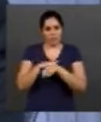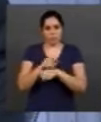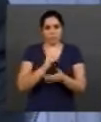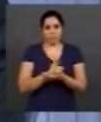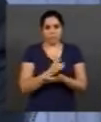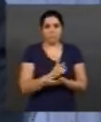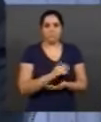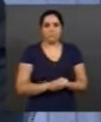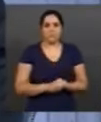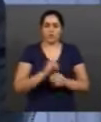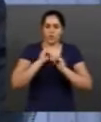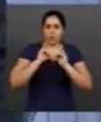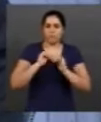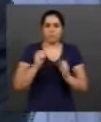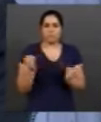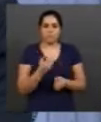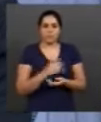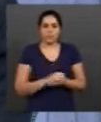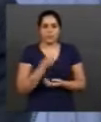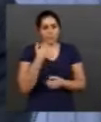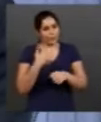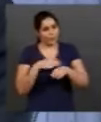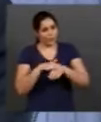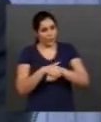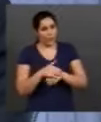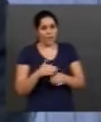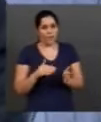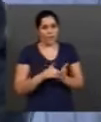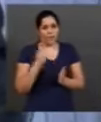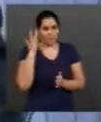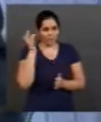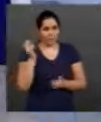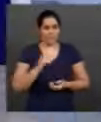notícias para você. Uma ótima noite e até lá.